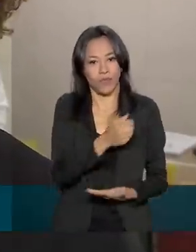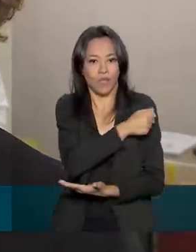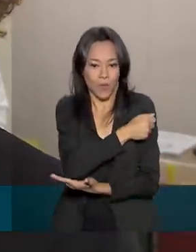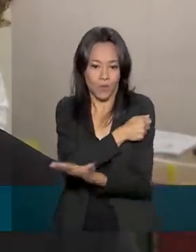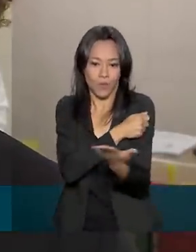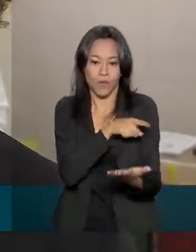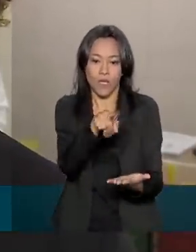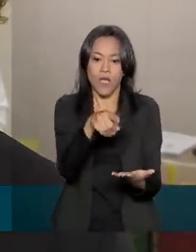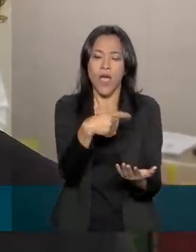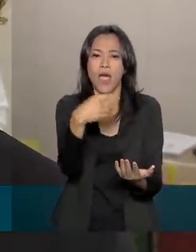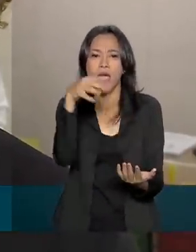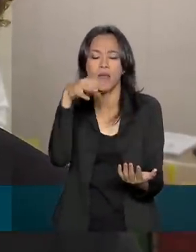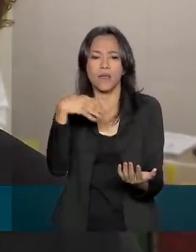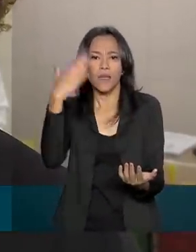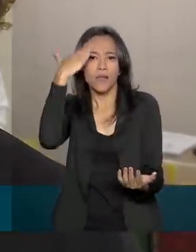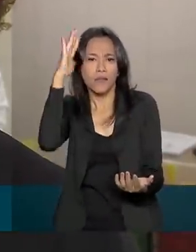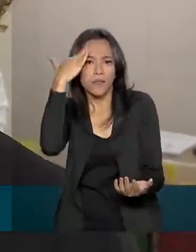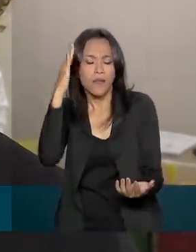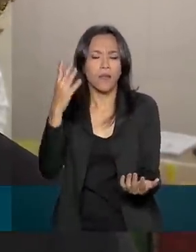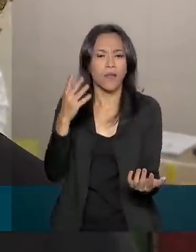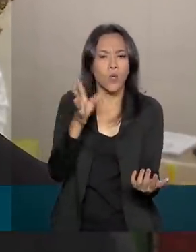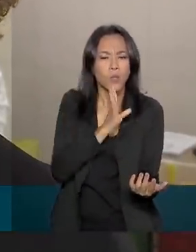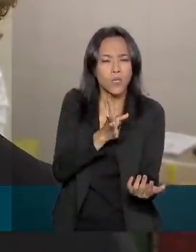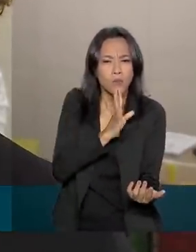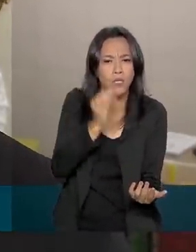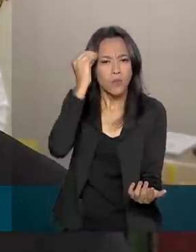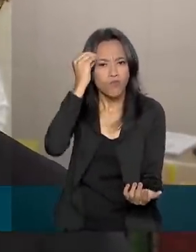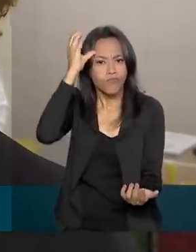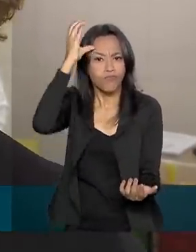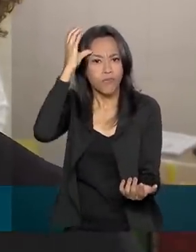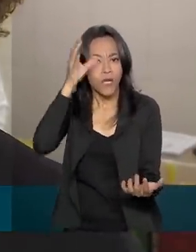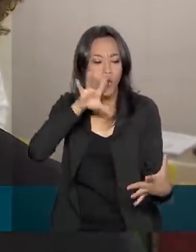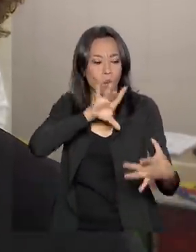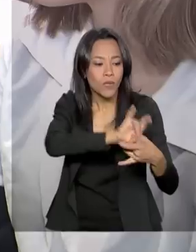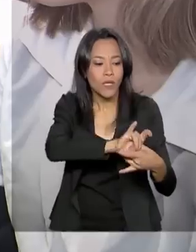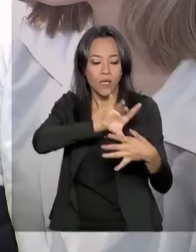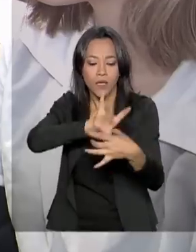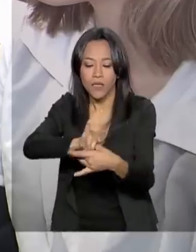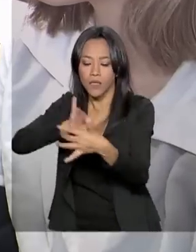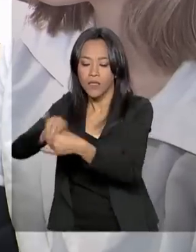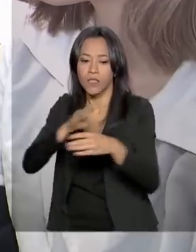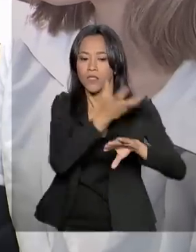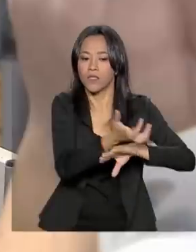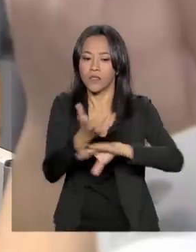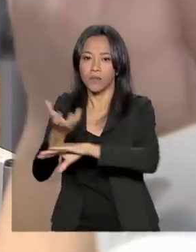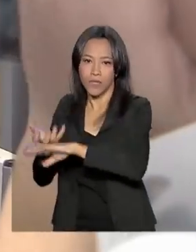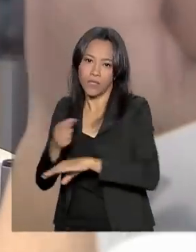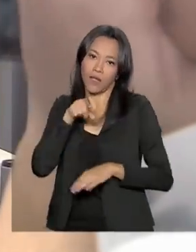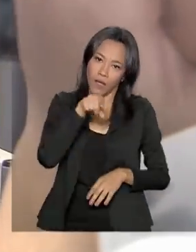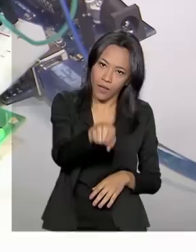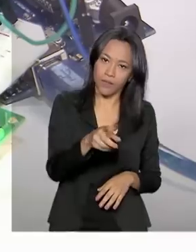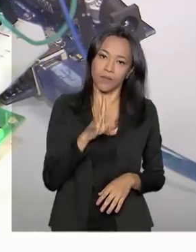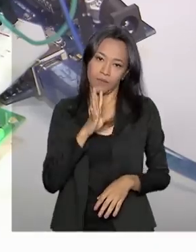saber. Construção de saber aliando o quê? Aliando as disciplinas a esse conhecimento.